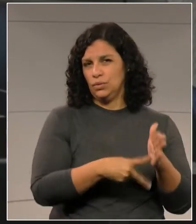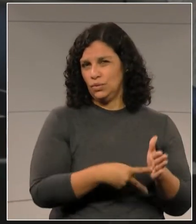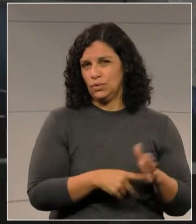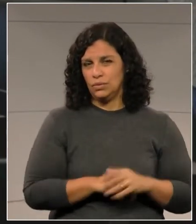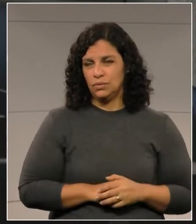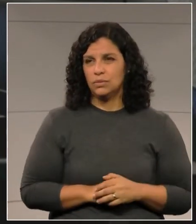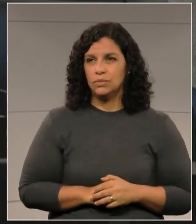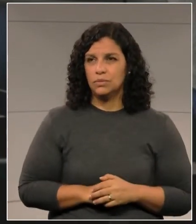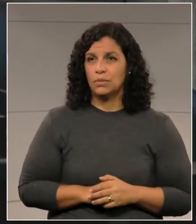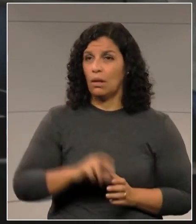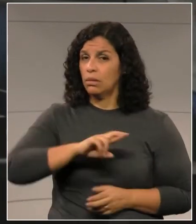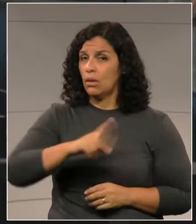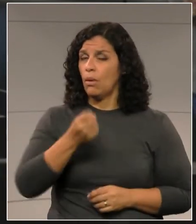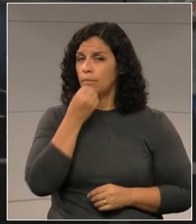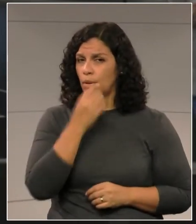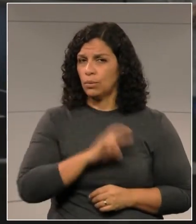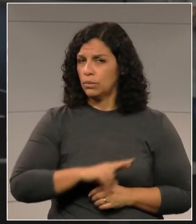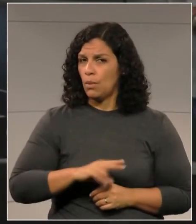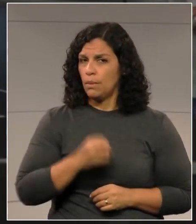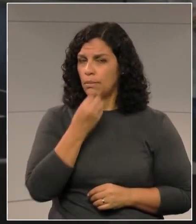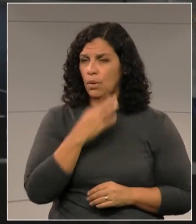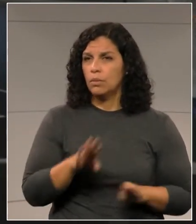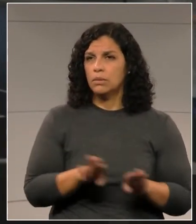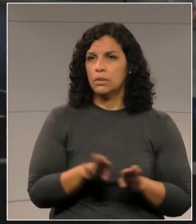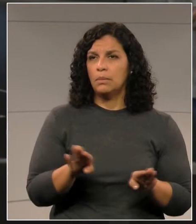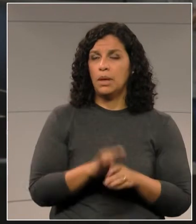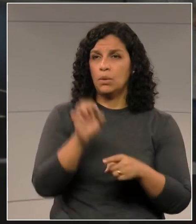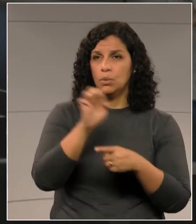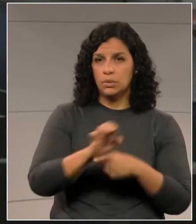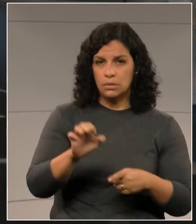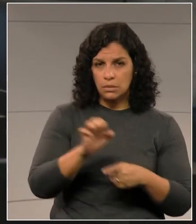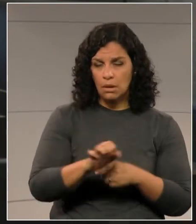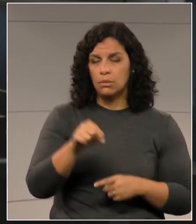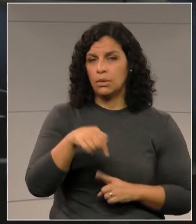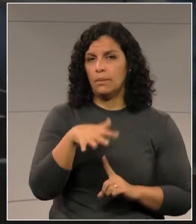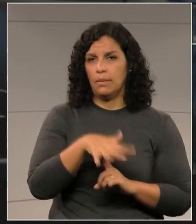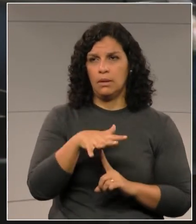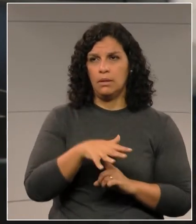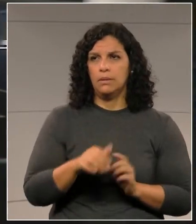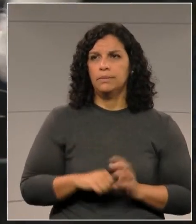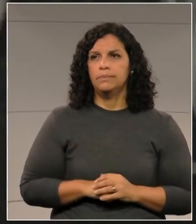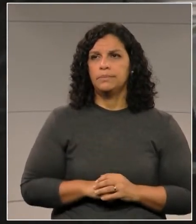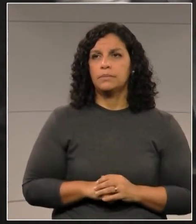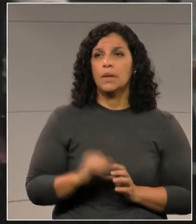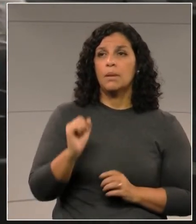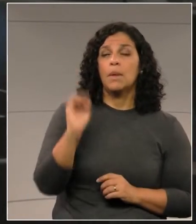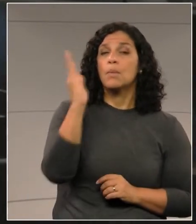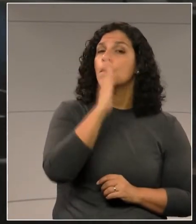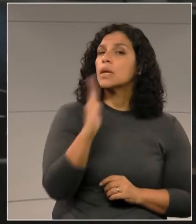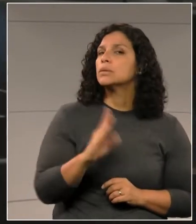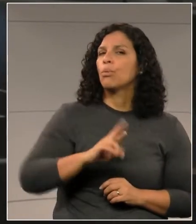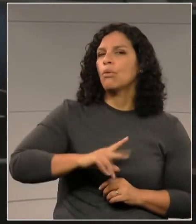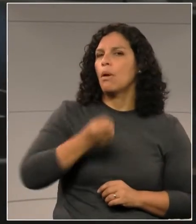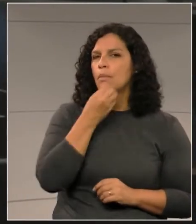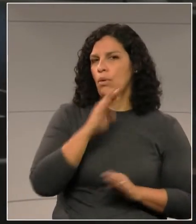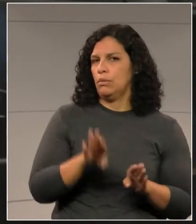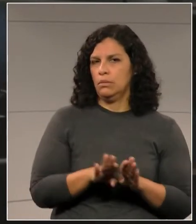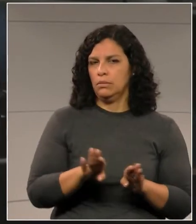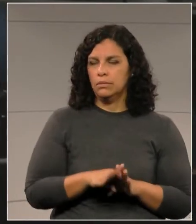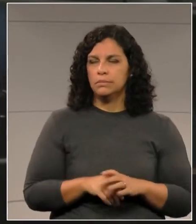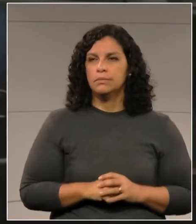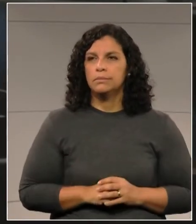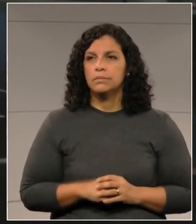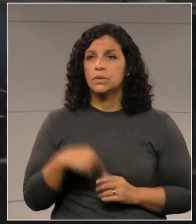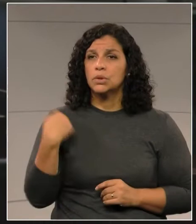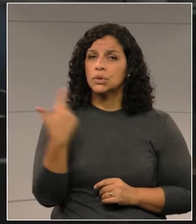Isto não é bom para um Estado como o Paraná. Para um país como o Brasil, nós